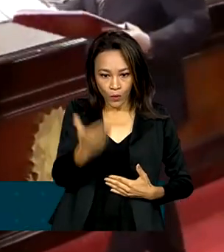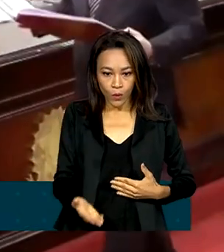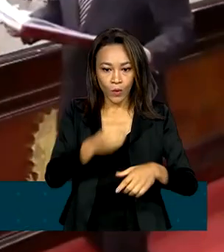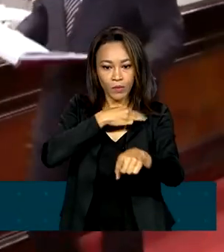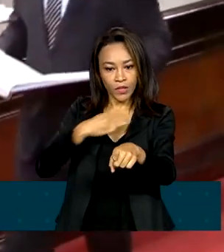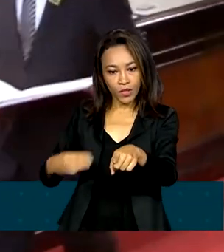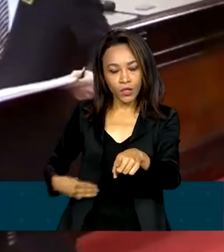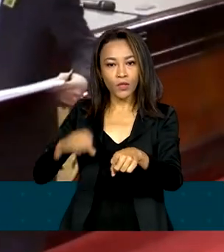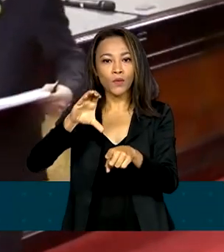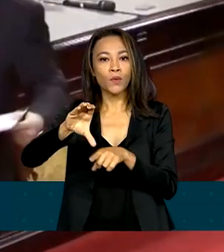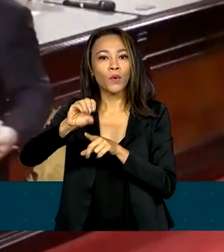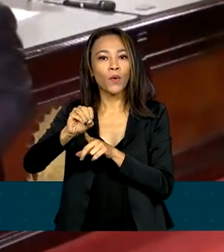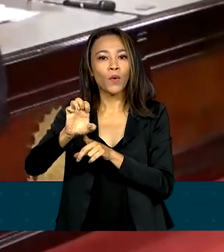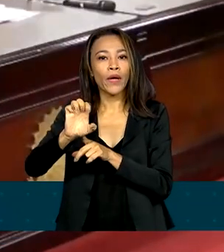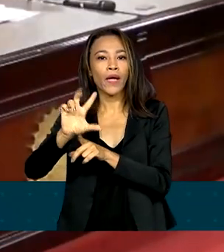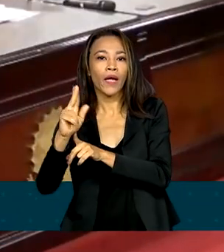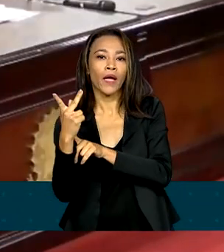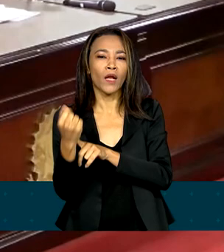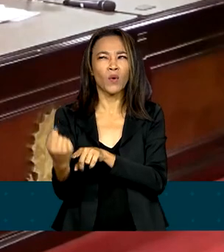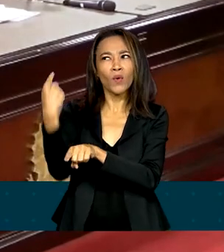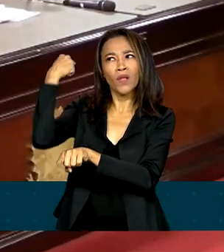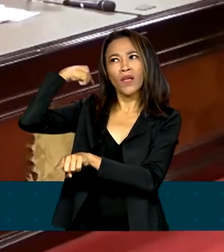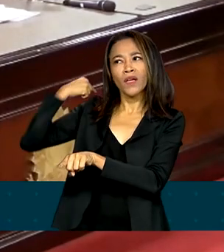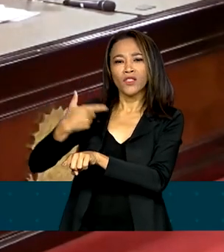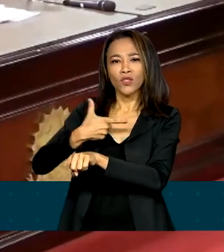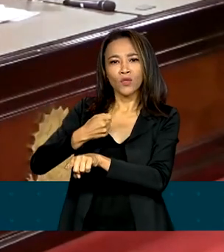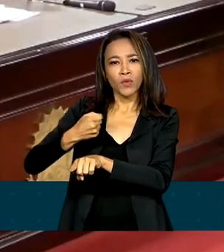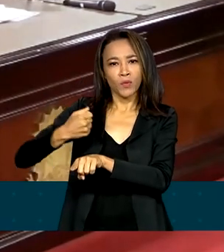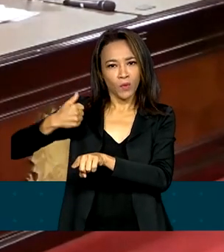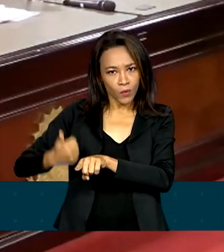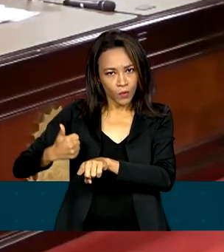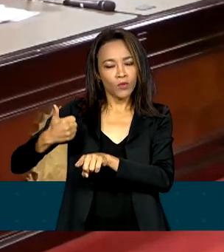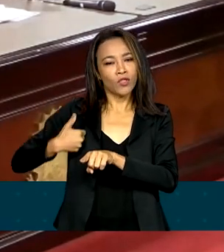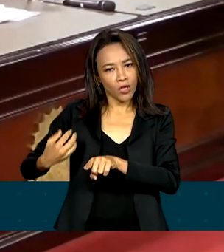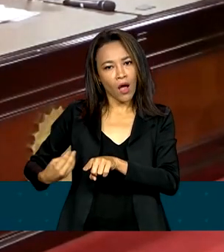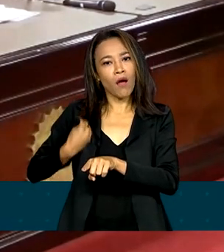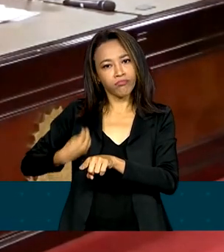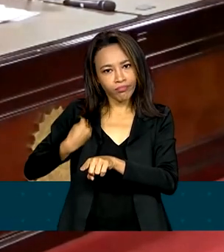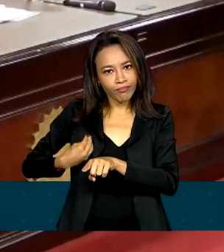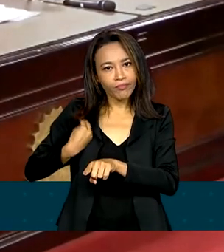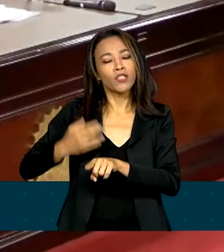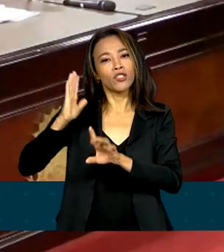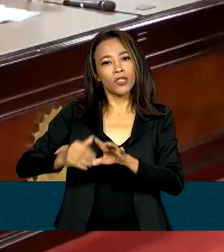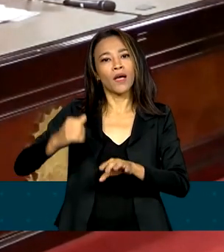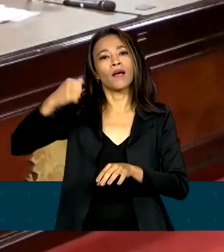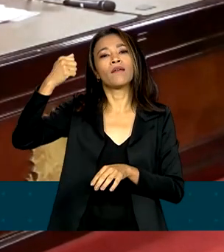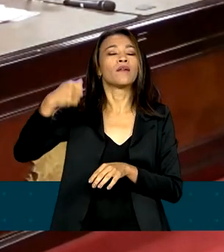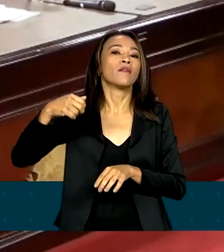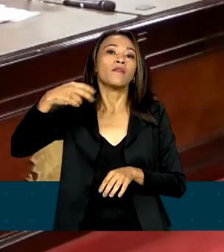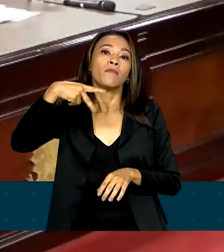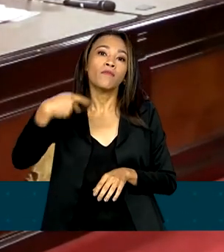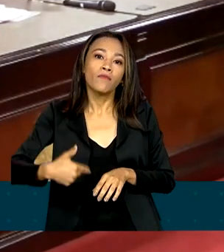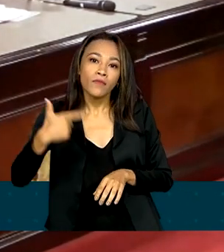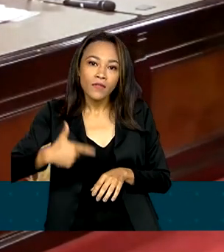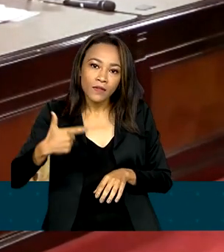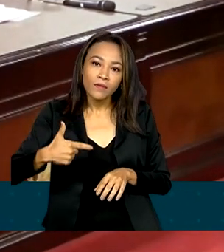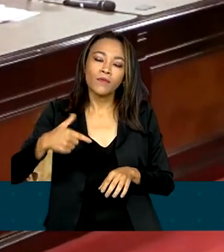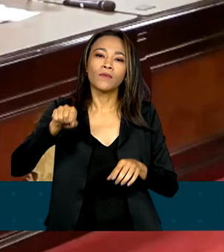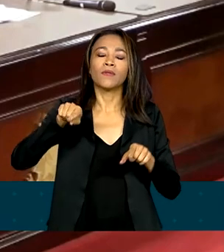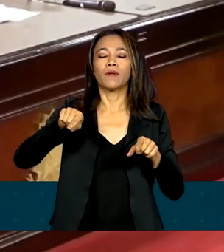integra o tribunal desde 2001 e já assumiu a vice-presidência da Casa em 2007 e a